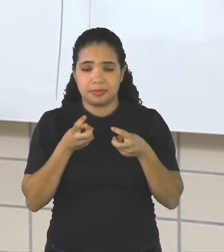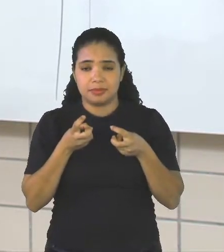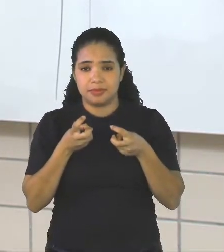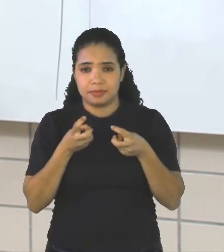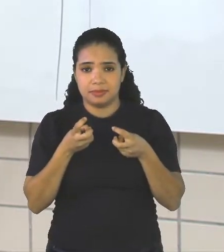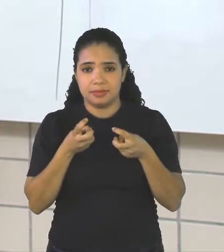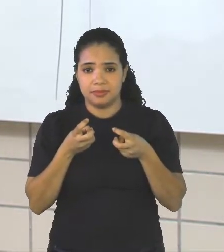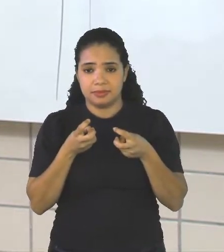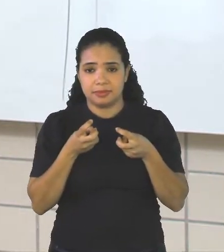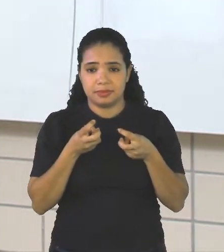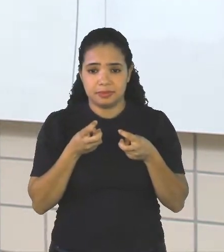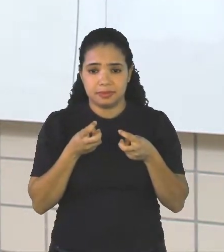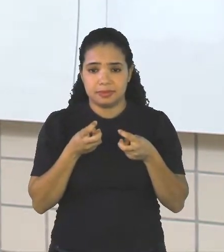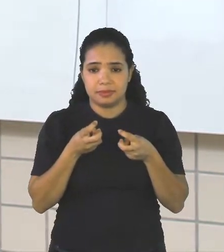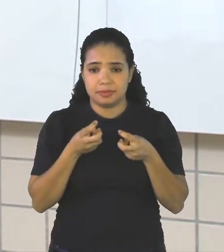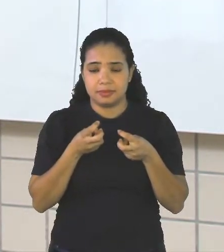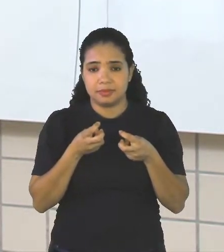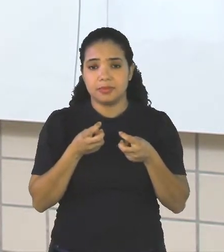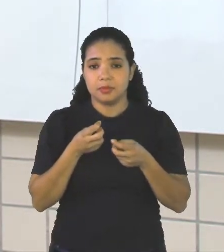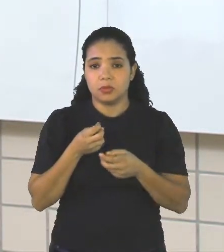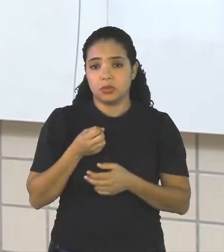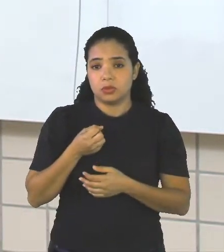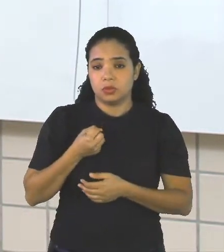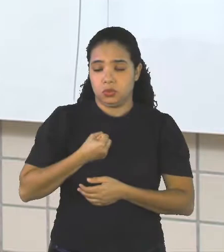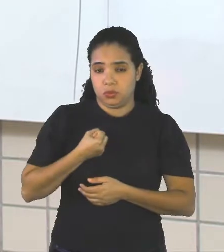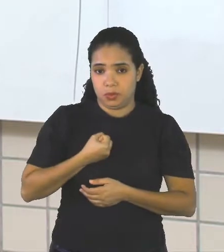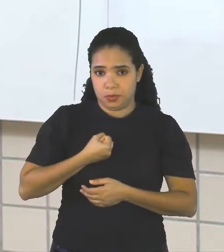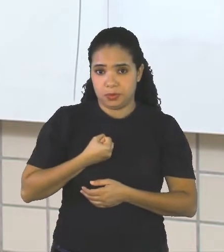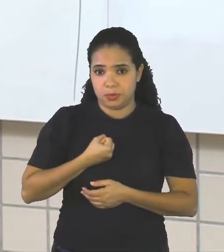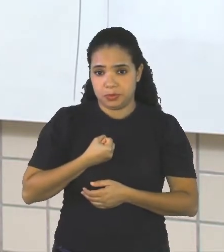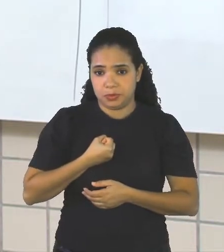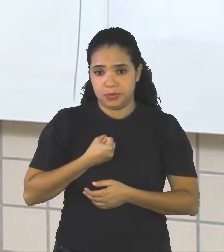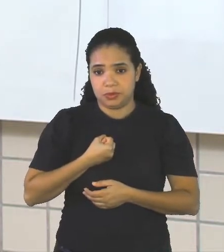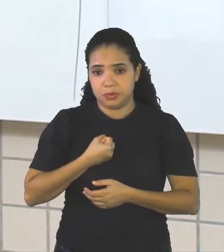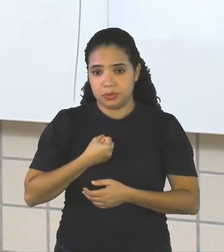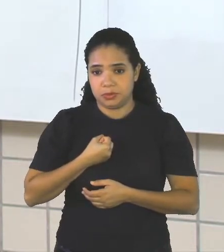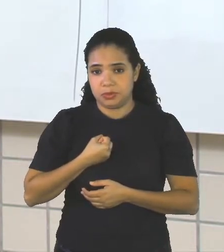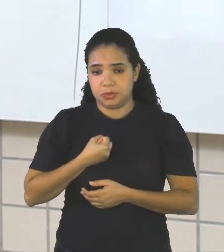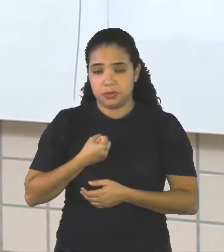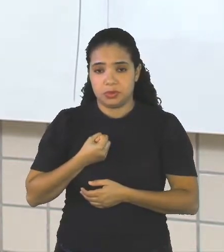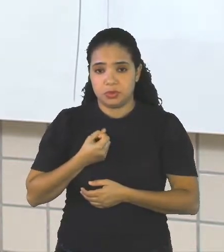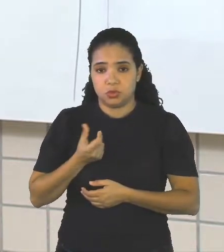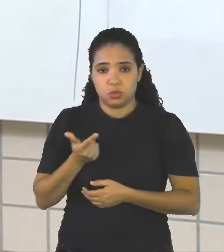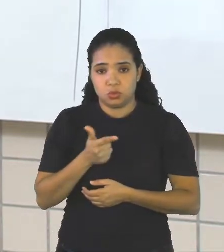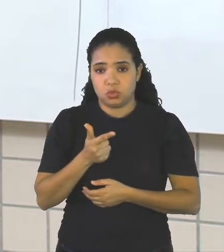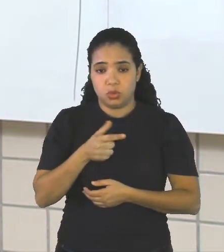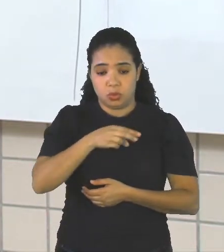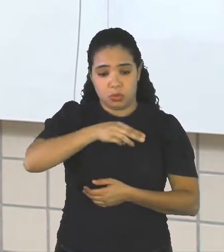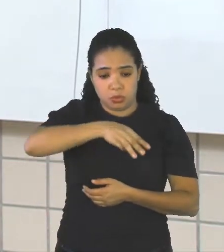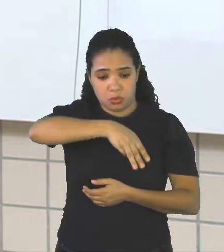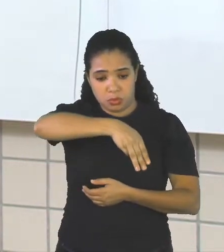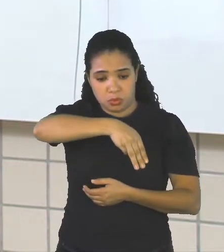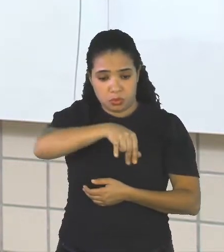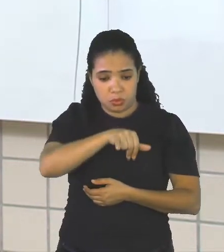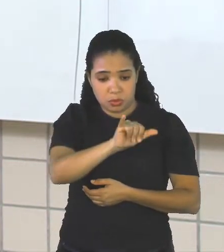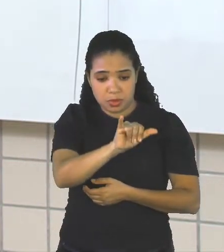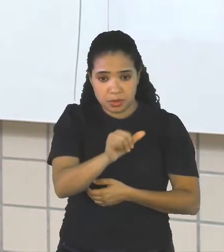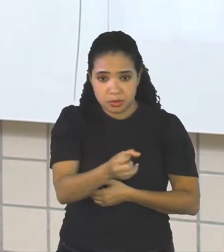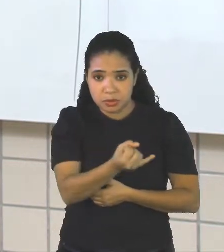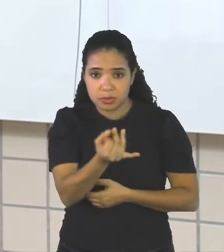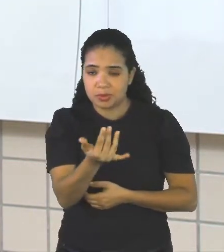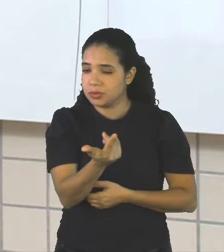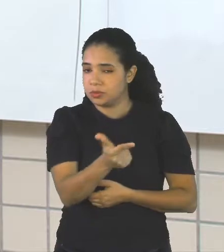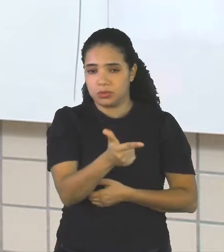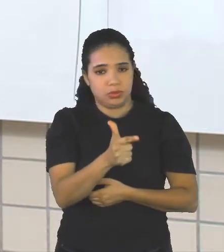O número dele Ele não foi para o plural Certo? Então é desta forma